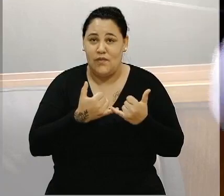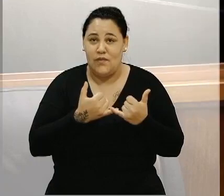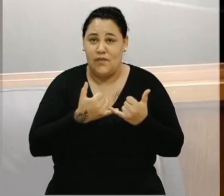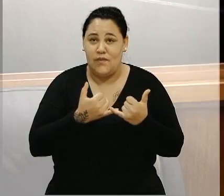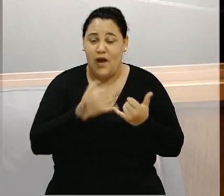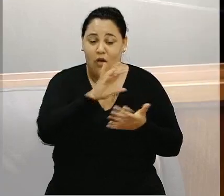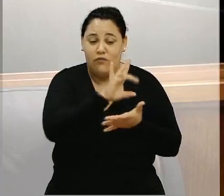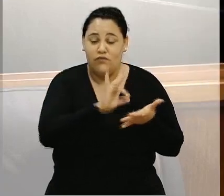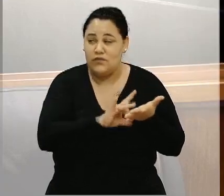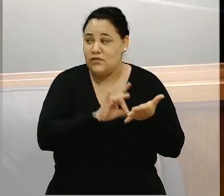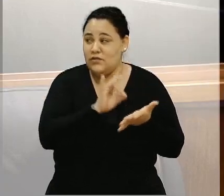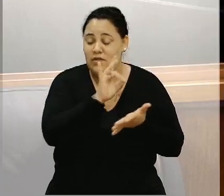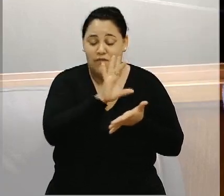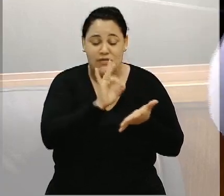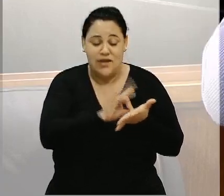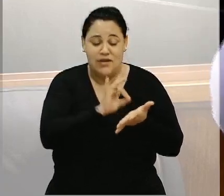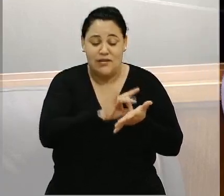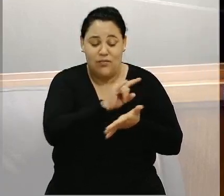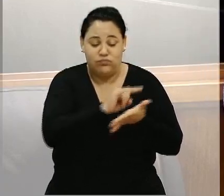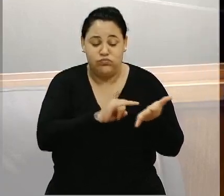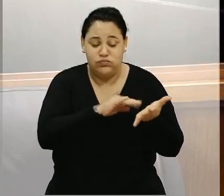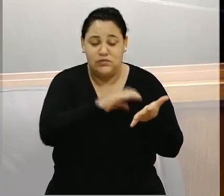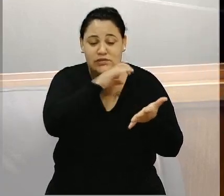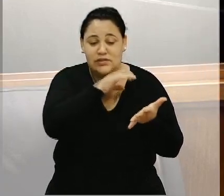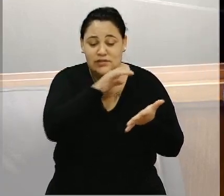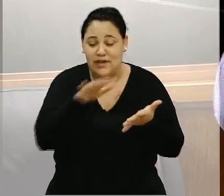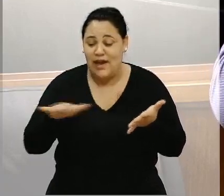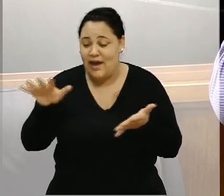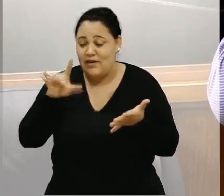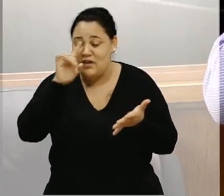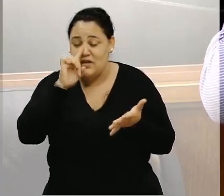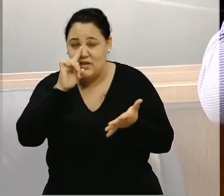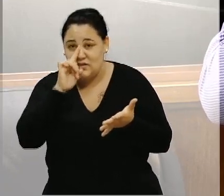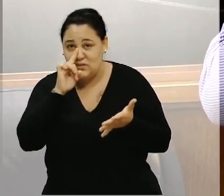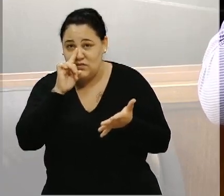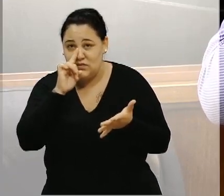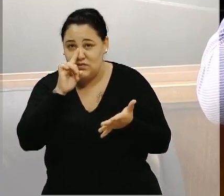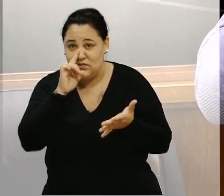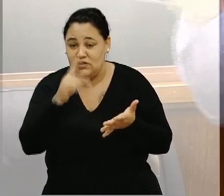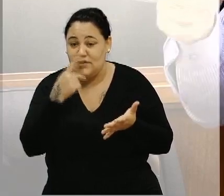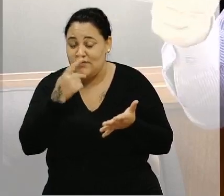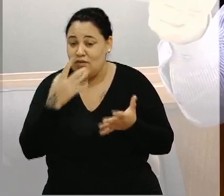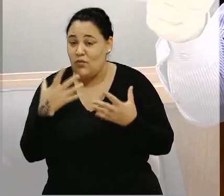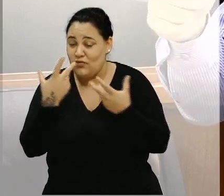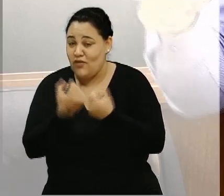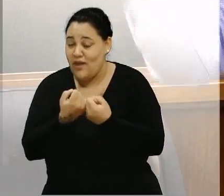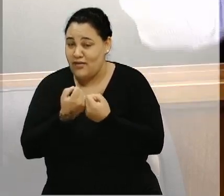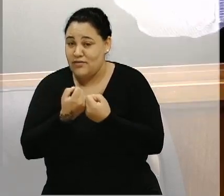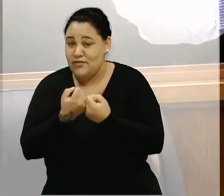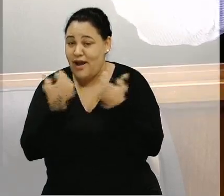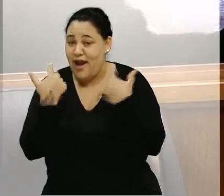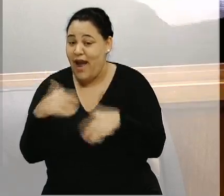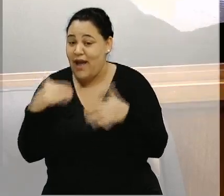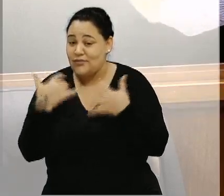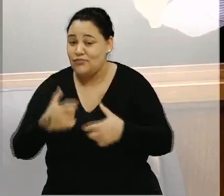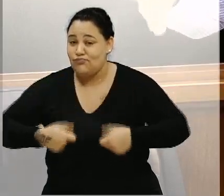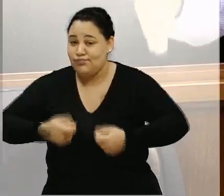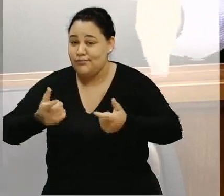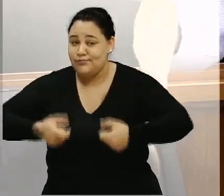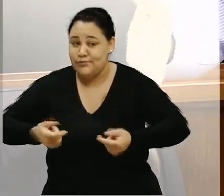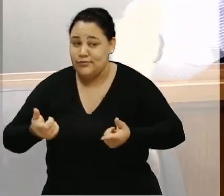fundiária nas áreas de risco, Caxias, três ou quatro que vem à manhã, nós estamos falando de quantias enormes de dinheiro, mas que,